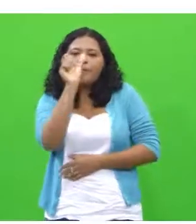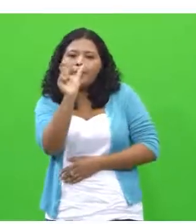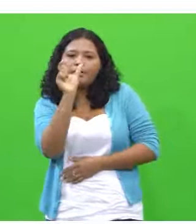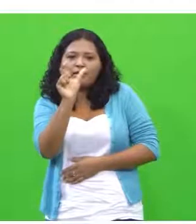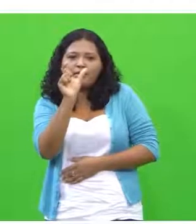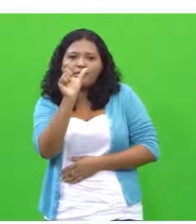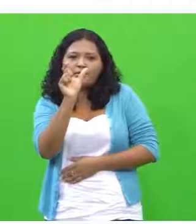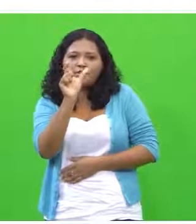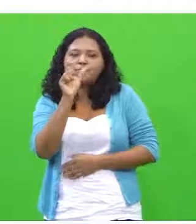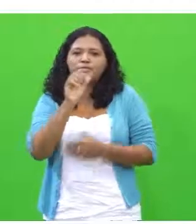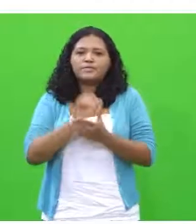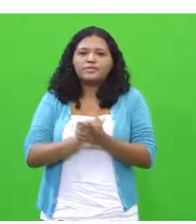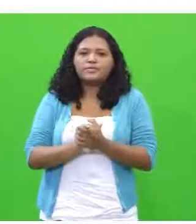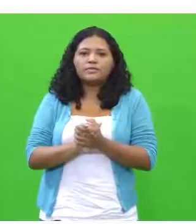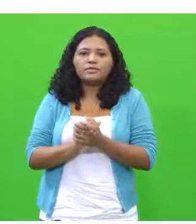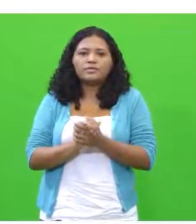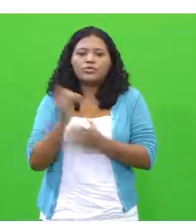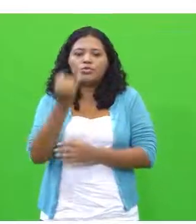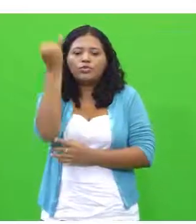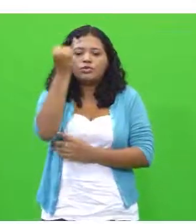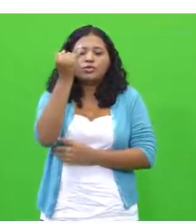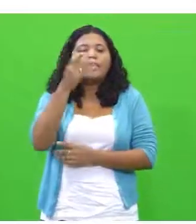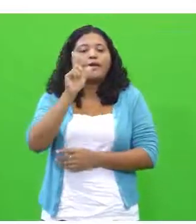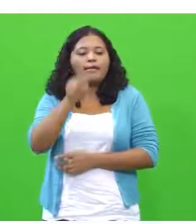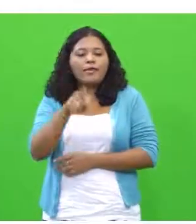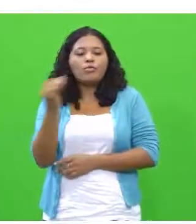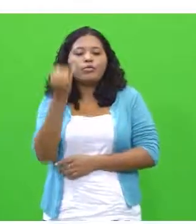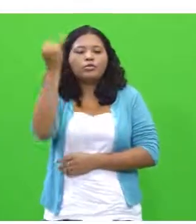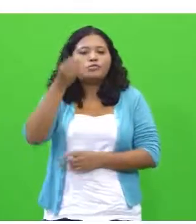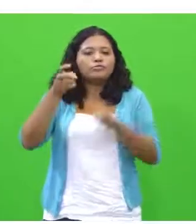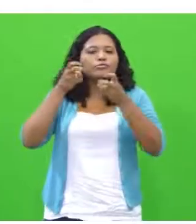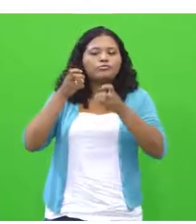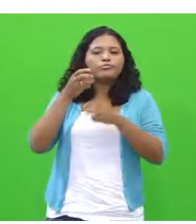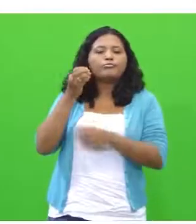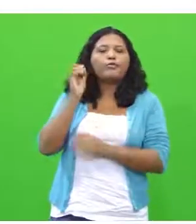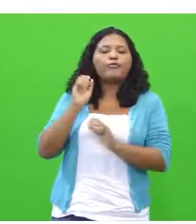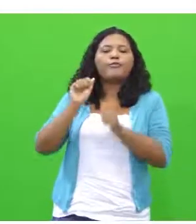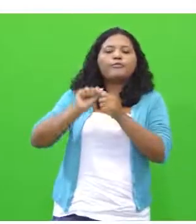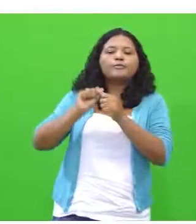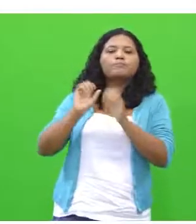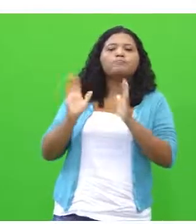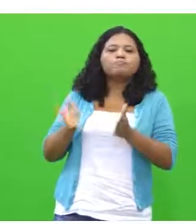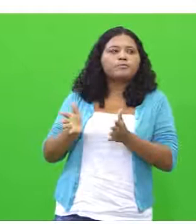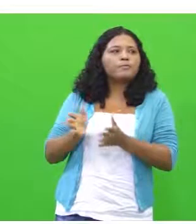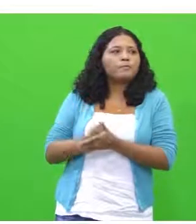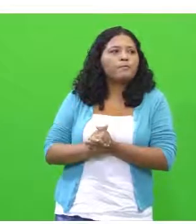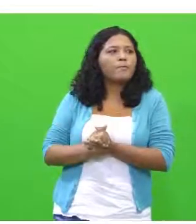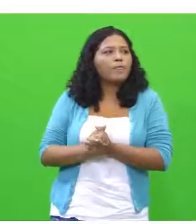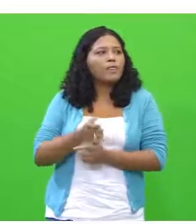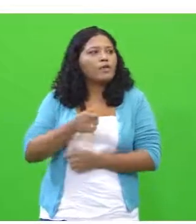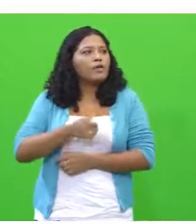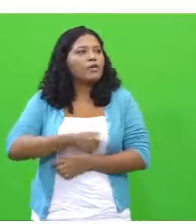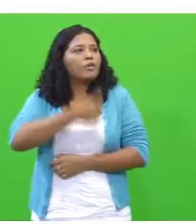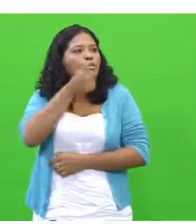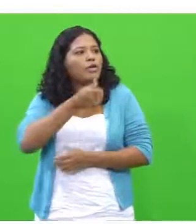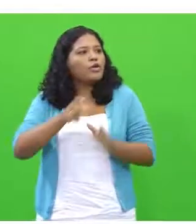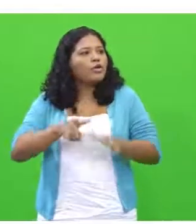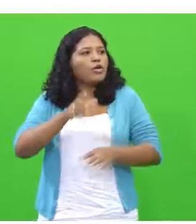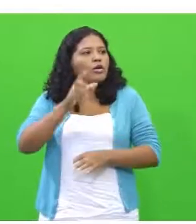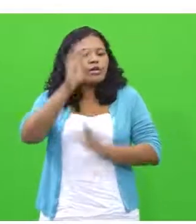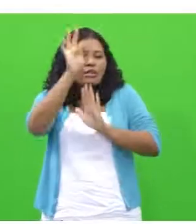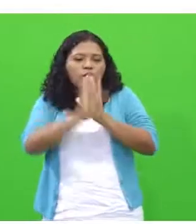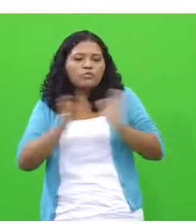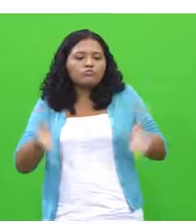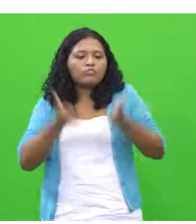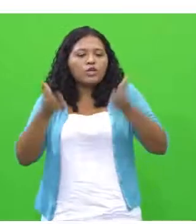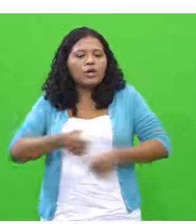-chave. Então, nós consideramos importante que você faça isso. Ao se deparar com o primeiro texto motivador, verifique quais